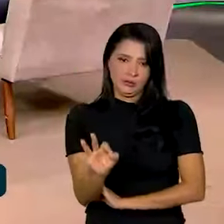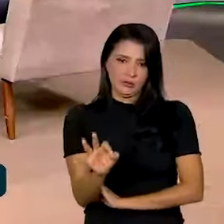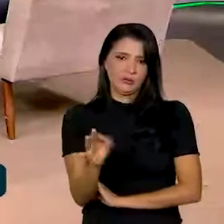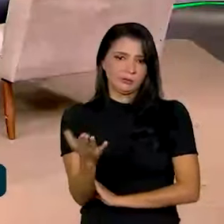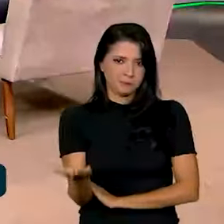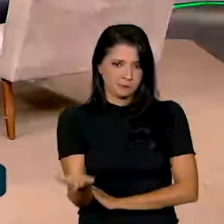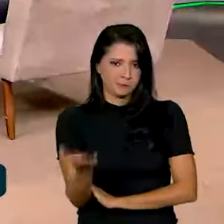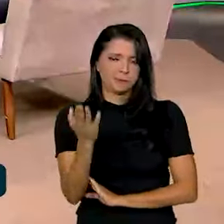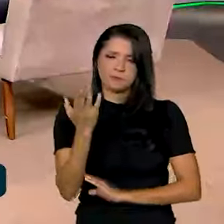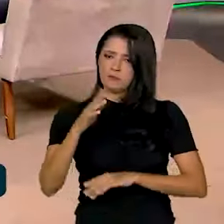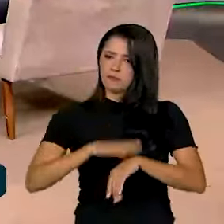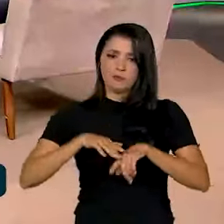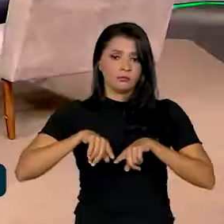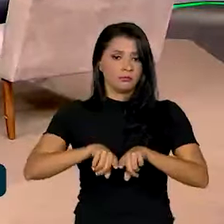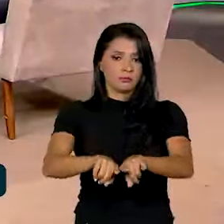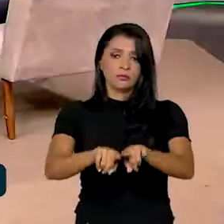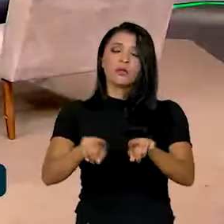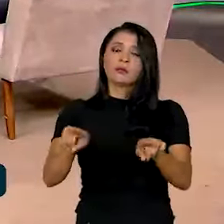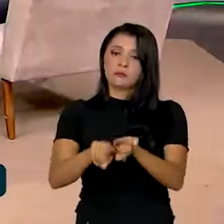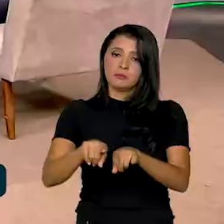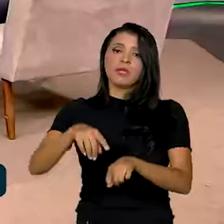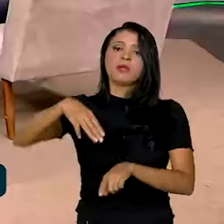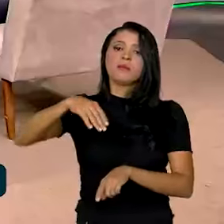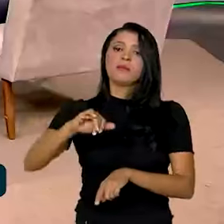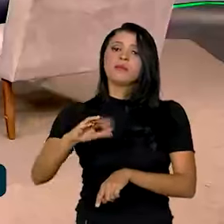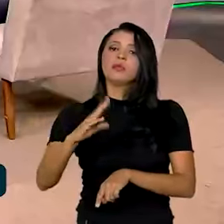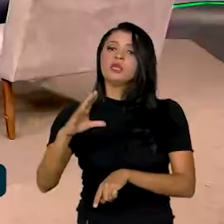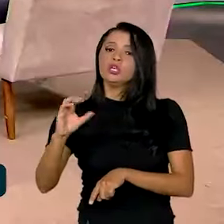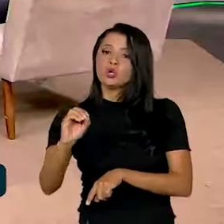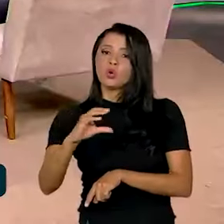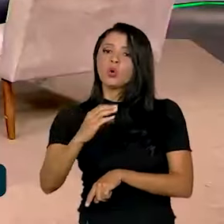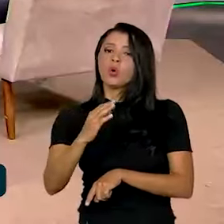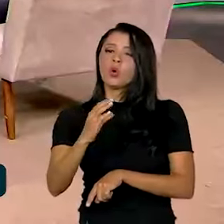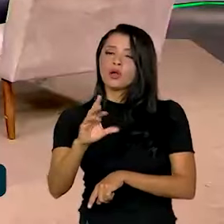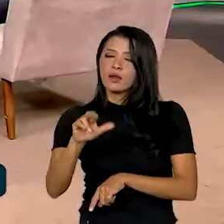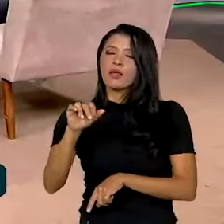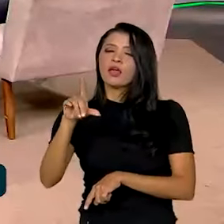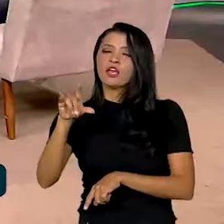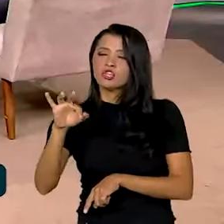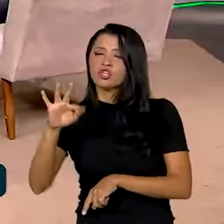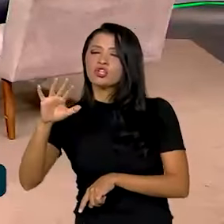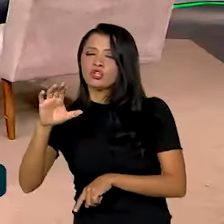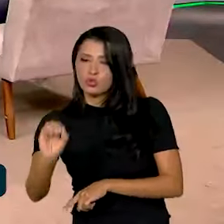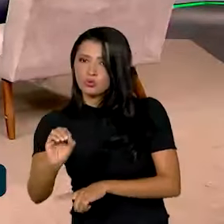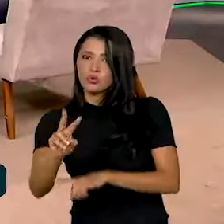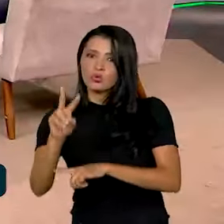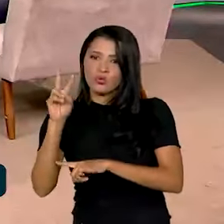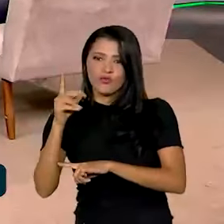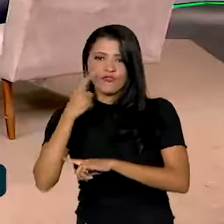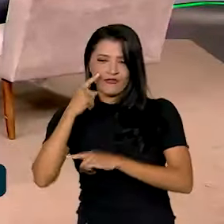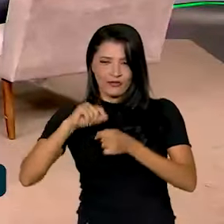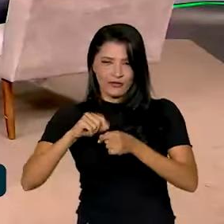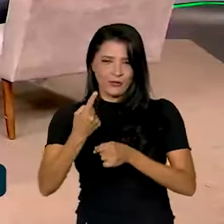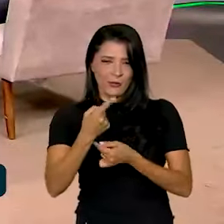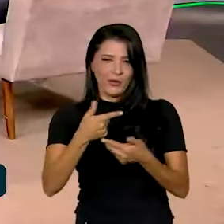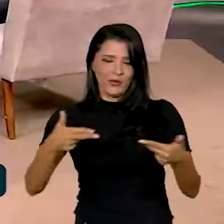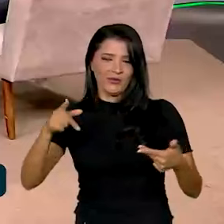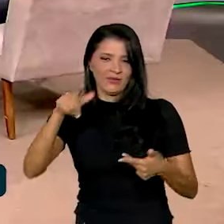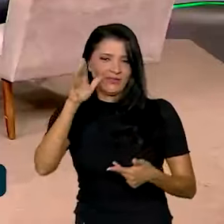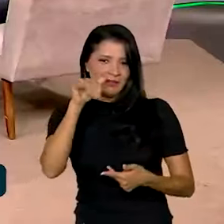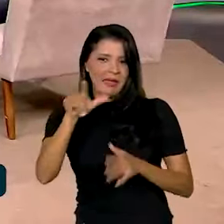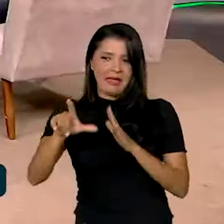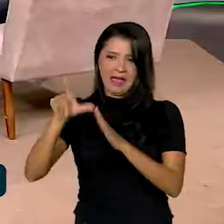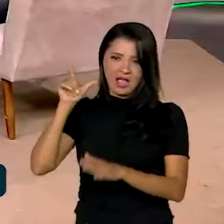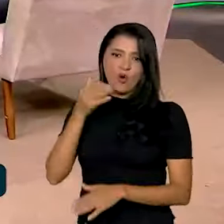E ao mesmo tempo, o microcrédito. Agora nós fizemos uma coisa interessante. Quem pegava o microcrédito era o